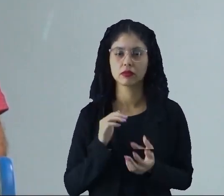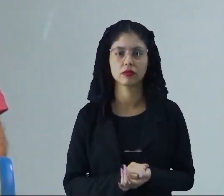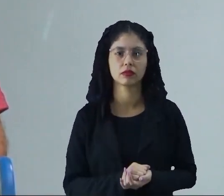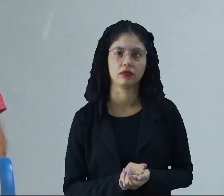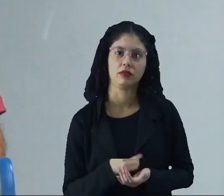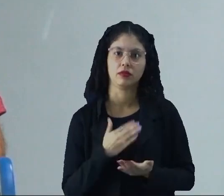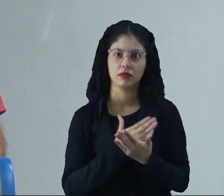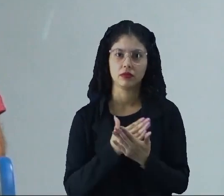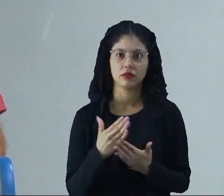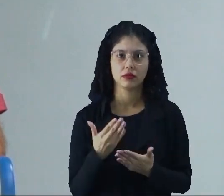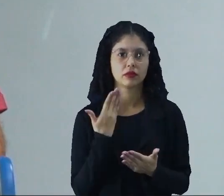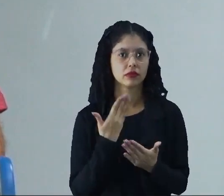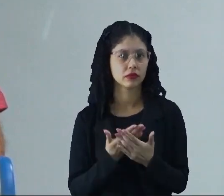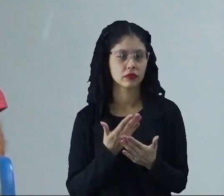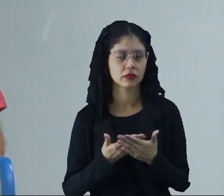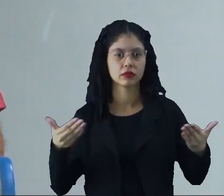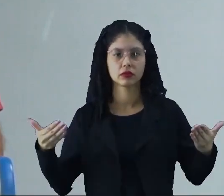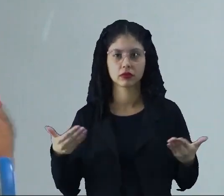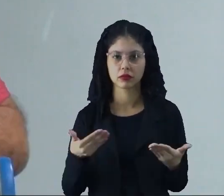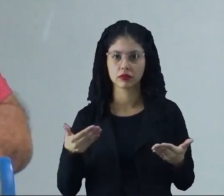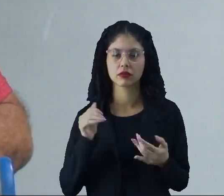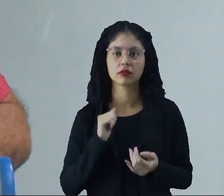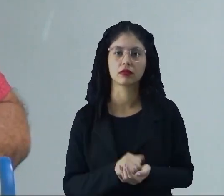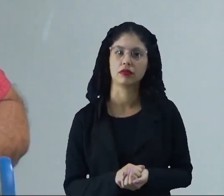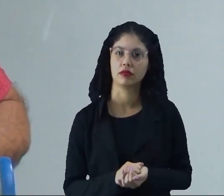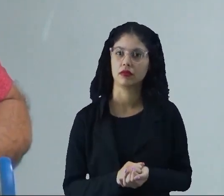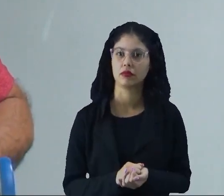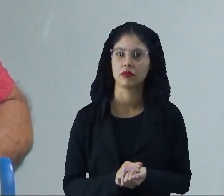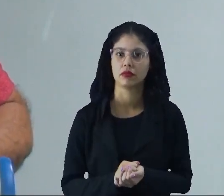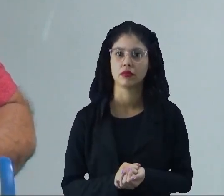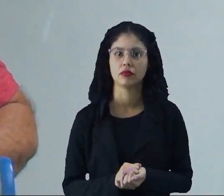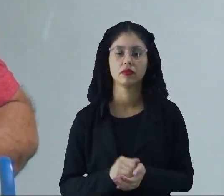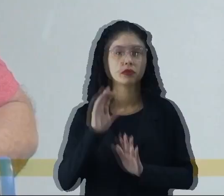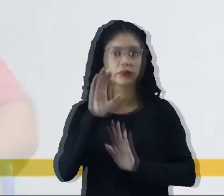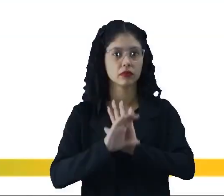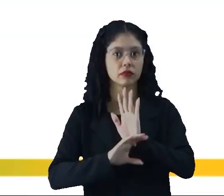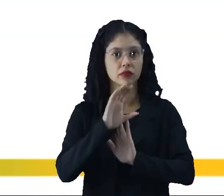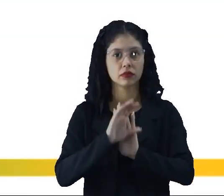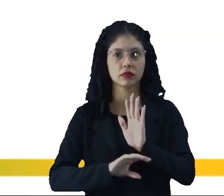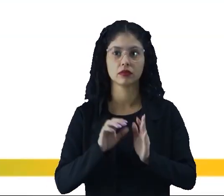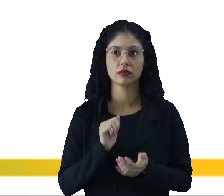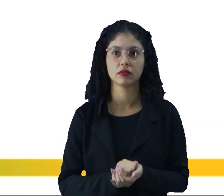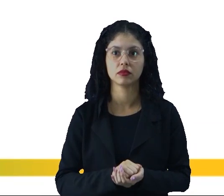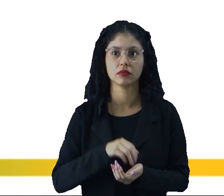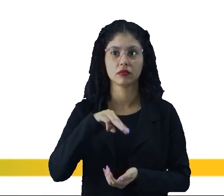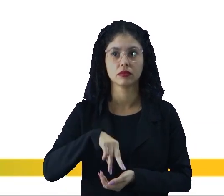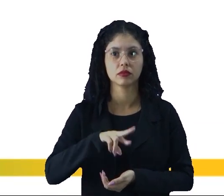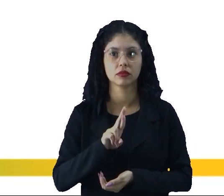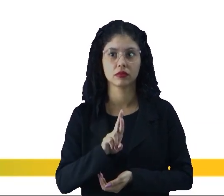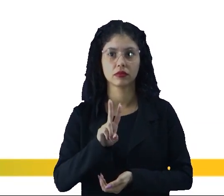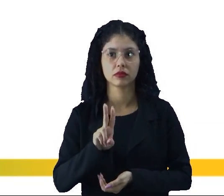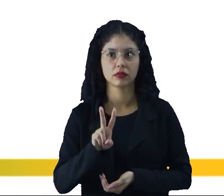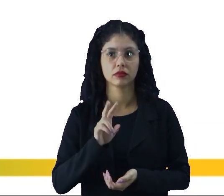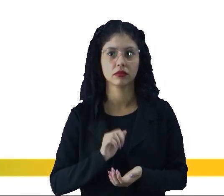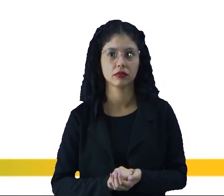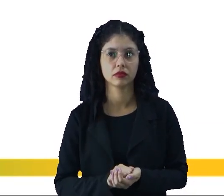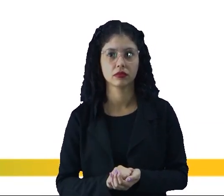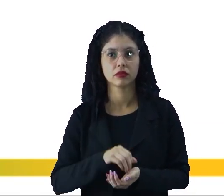E para darmos início no nosso estudo da cinemática, nós vamos iniciar com o conteúdo de movimento